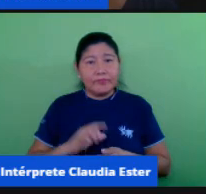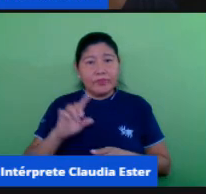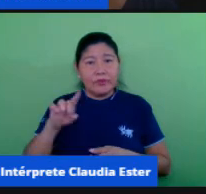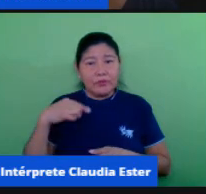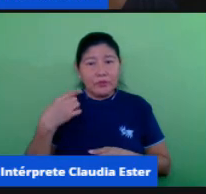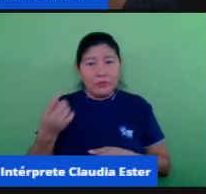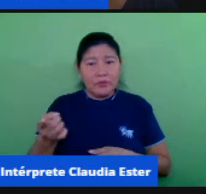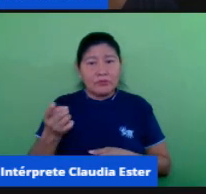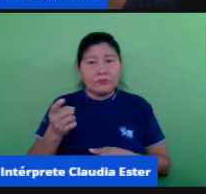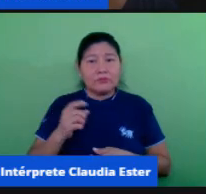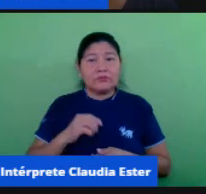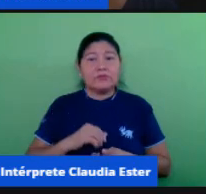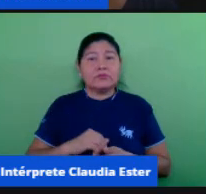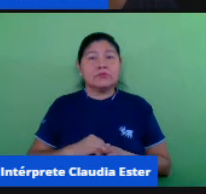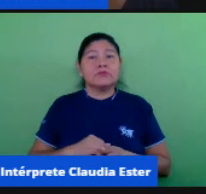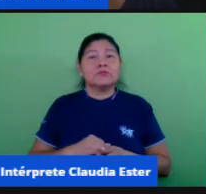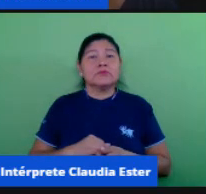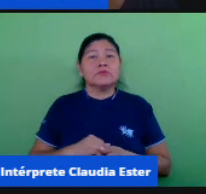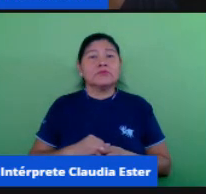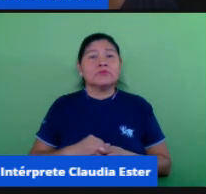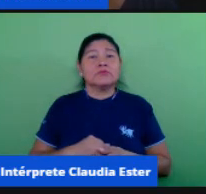mais um pouquinho na nossa fala